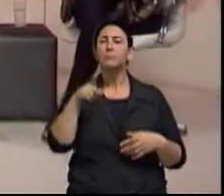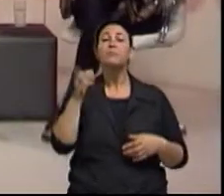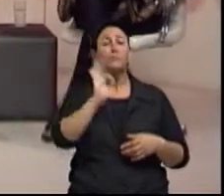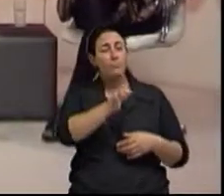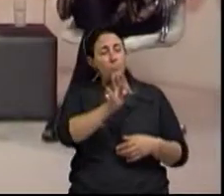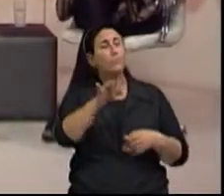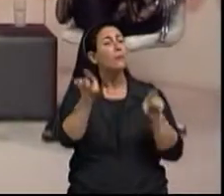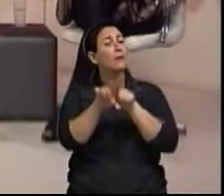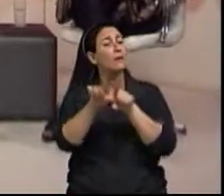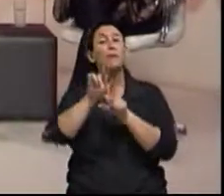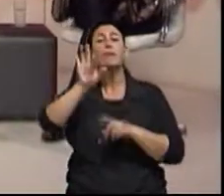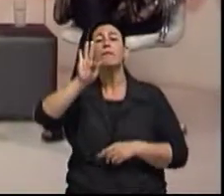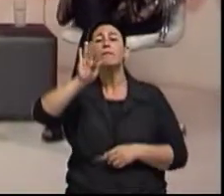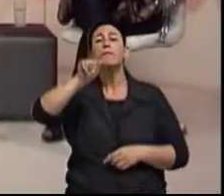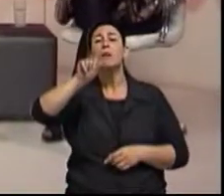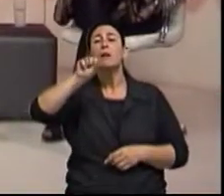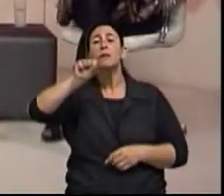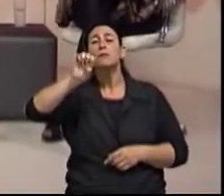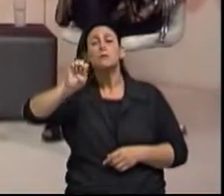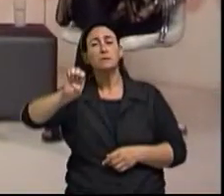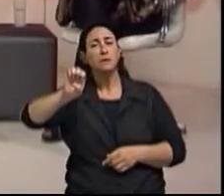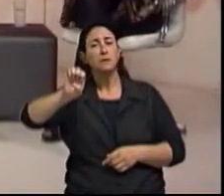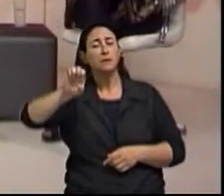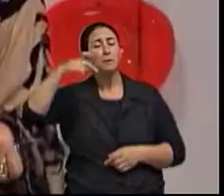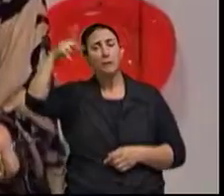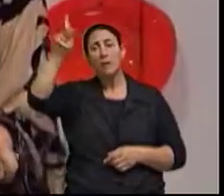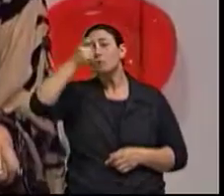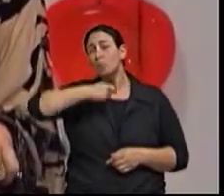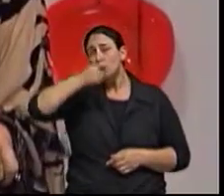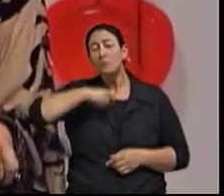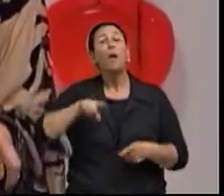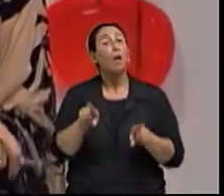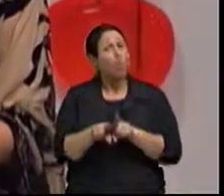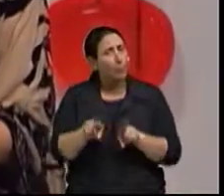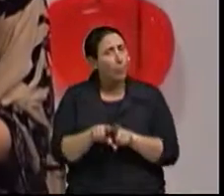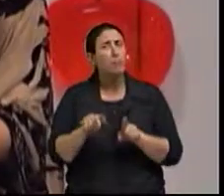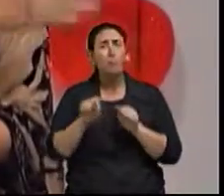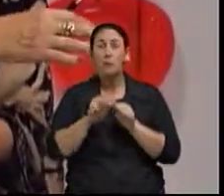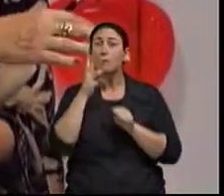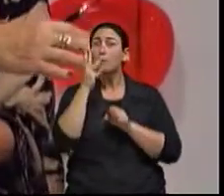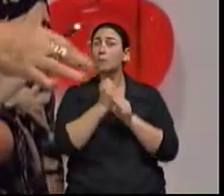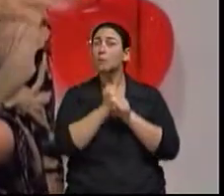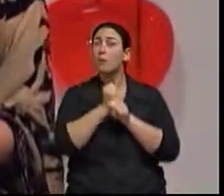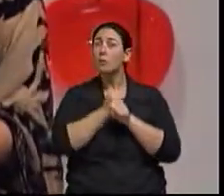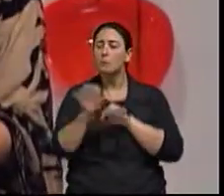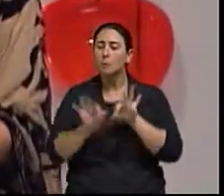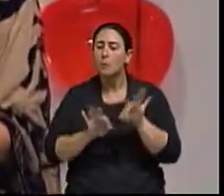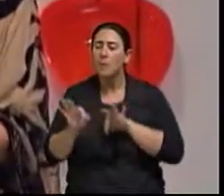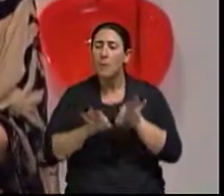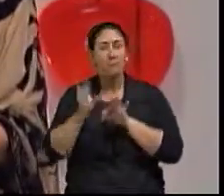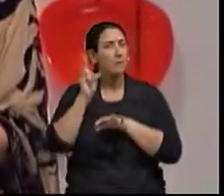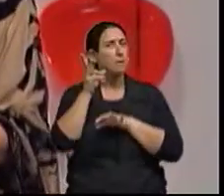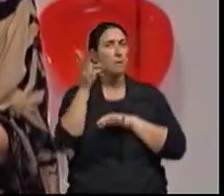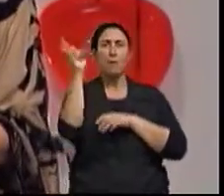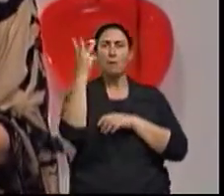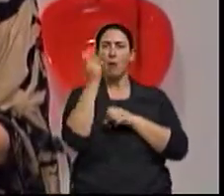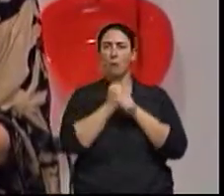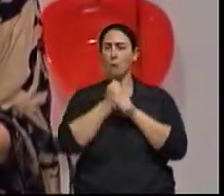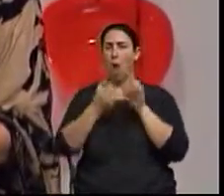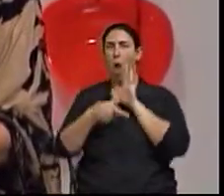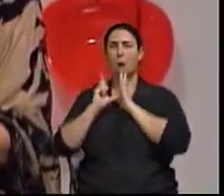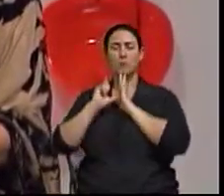Caxias, que permanentemente faz três anos de preparação para aposentadoria. Três anos antes, eles passam